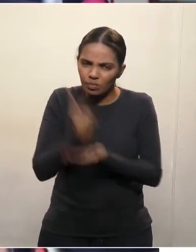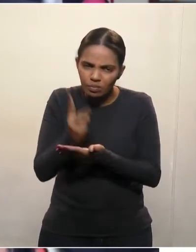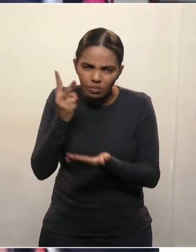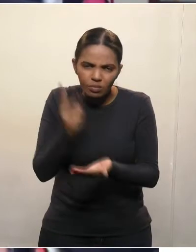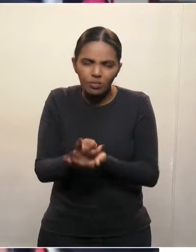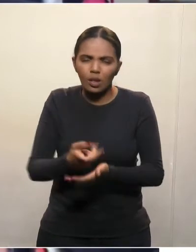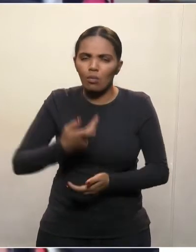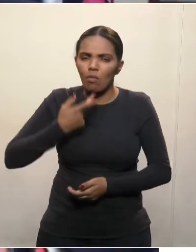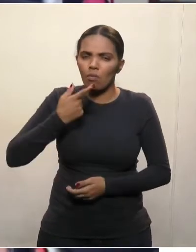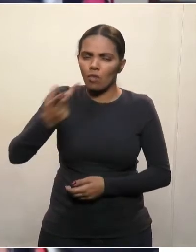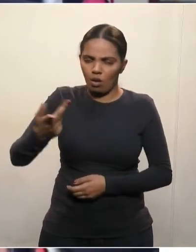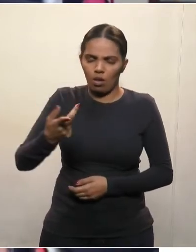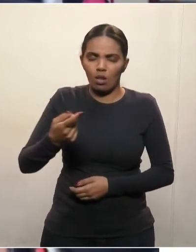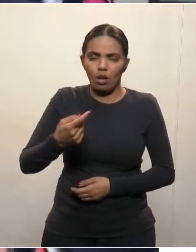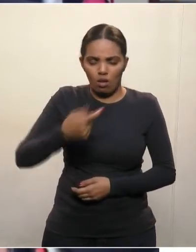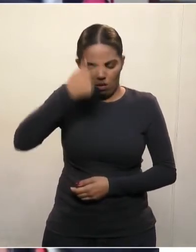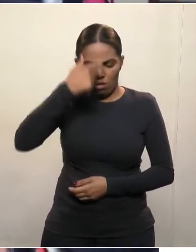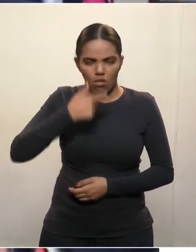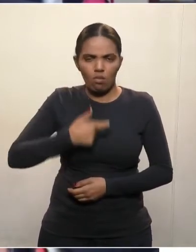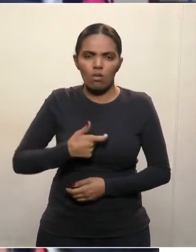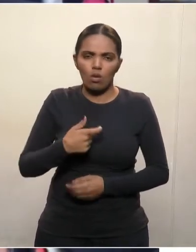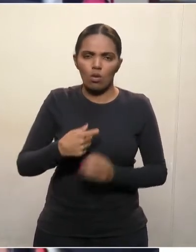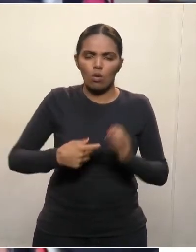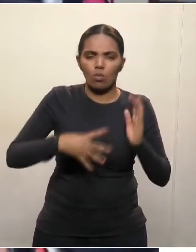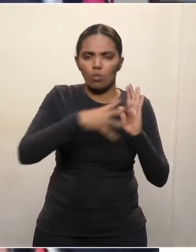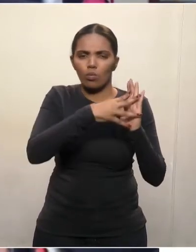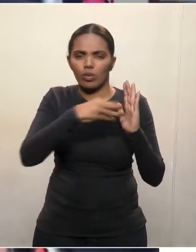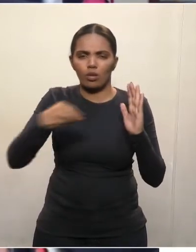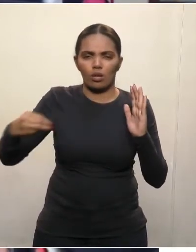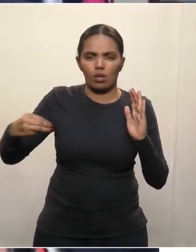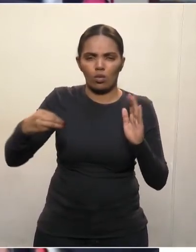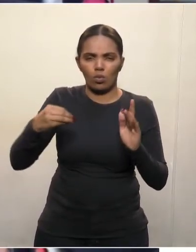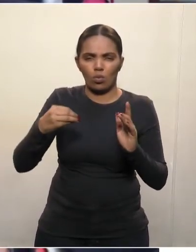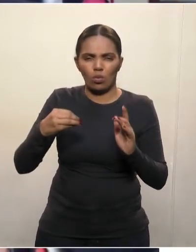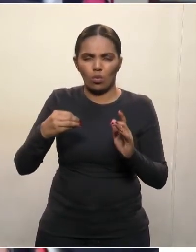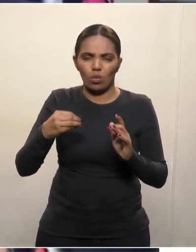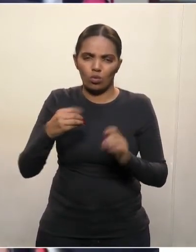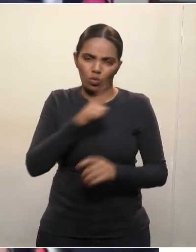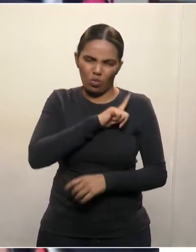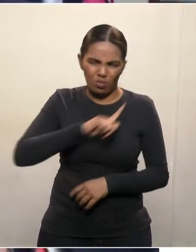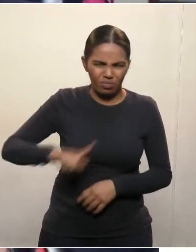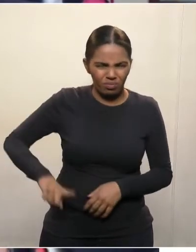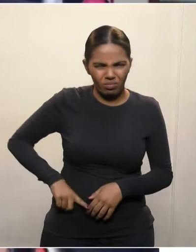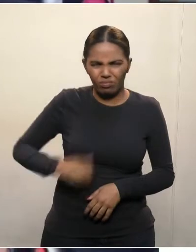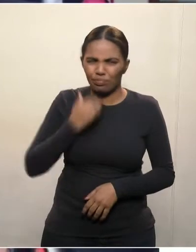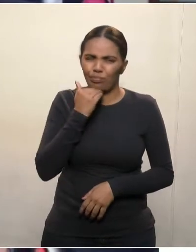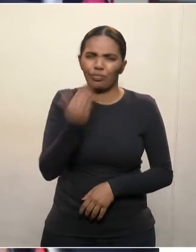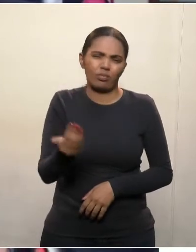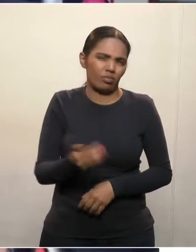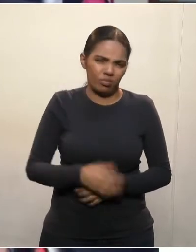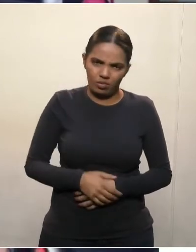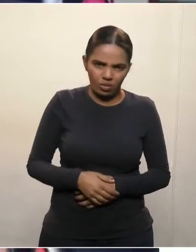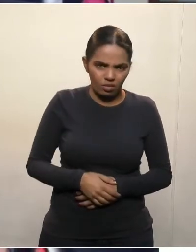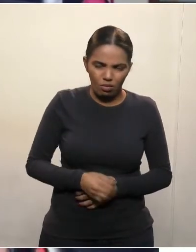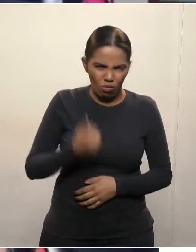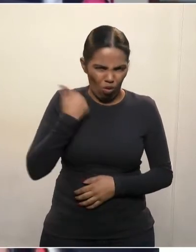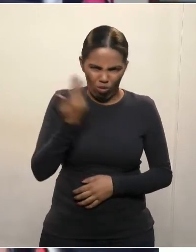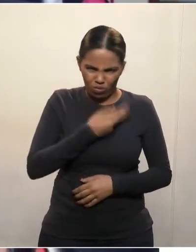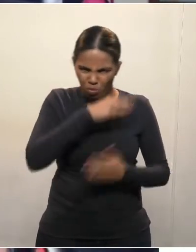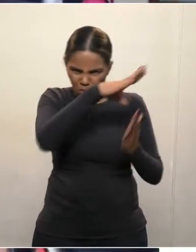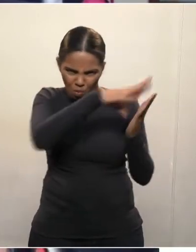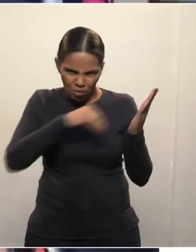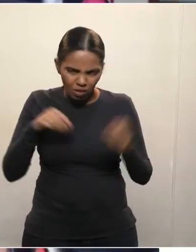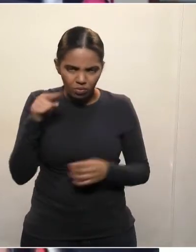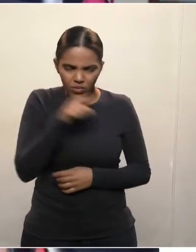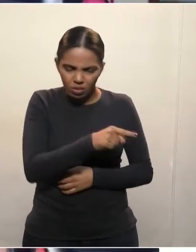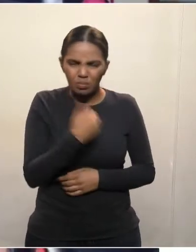avocam pra vocês que vocês têm um modelo de governar é pífio. O governo Ratinho não vai seguir o modelo de vocês. O